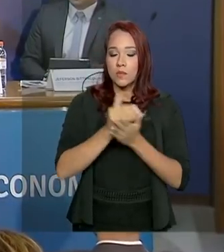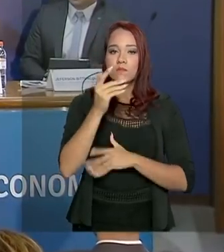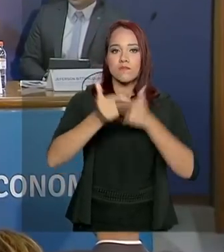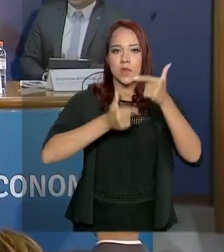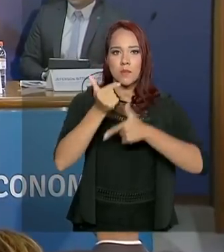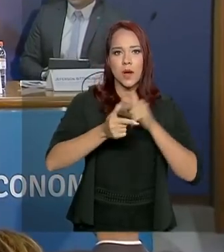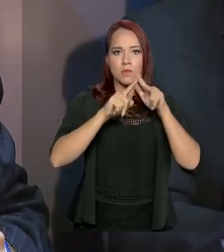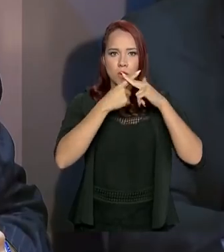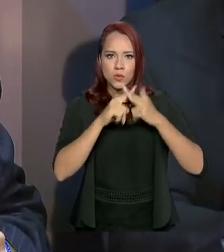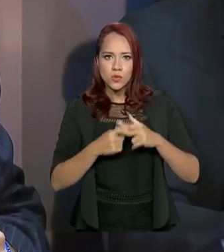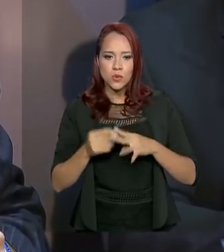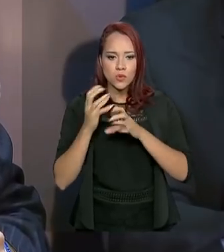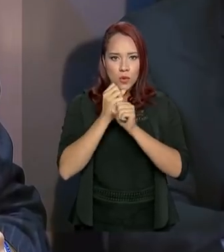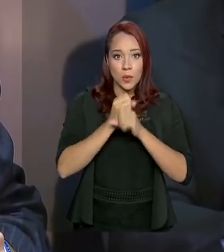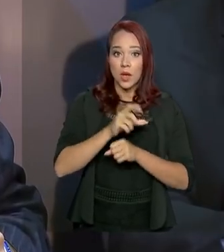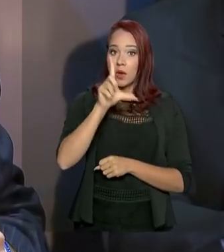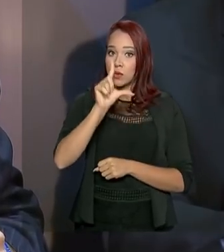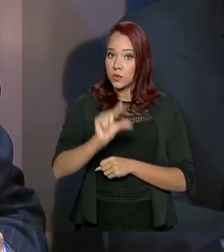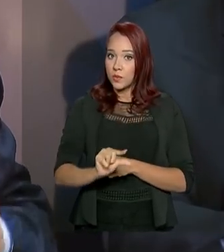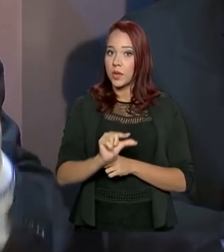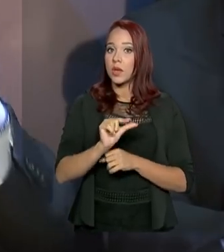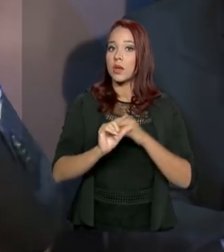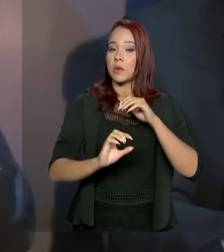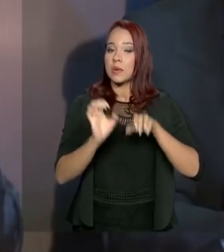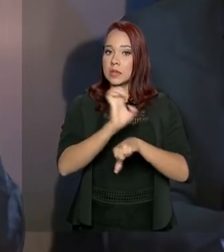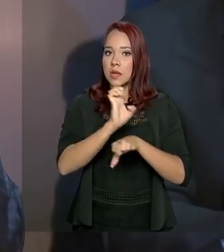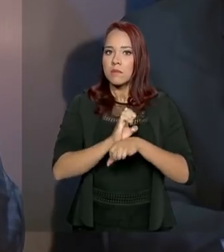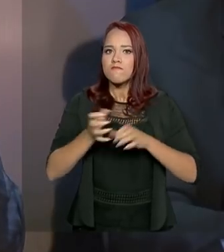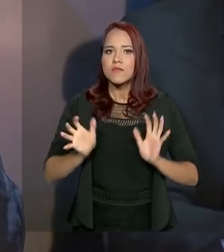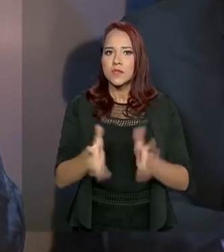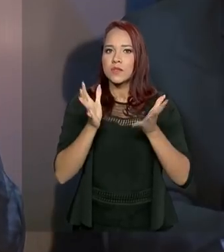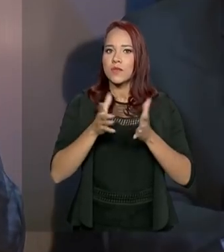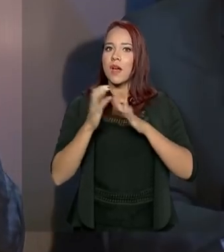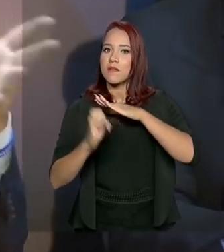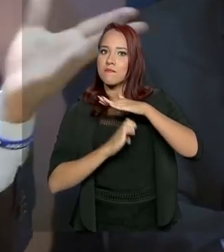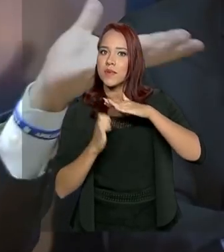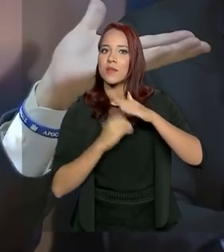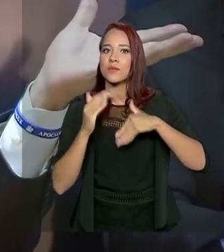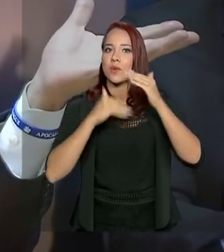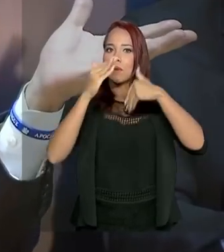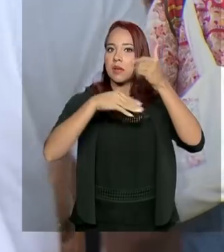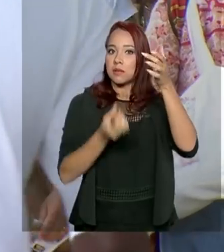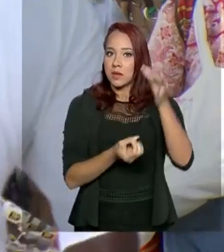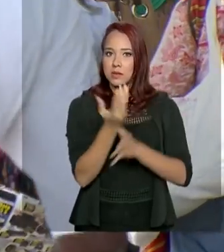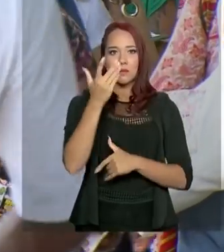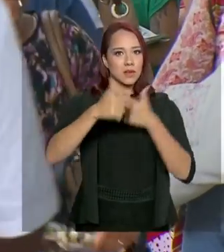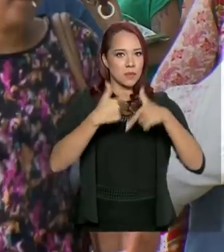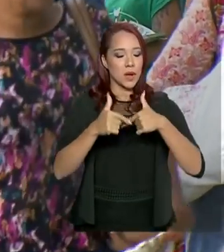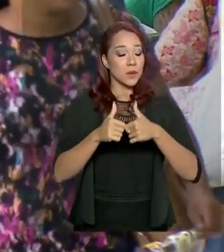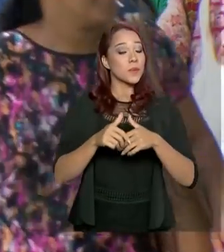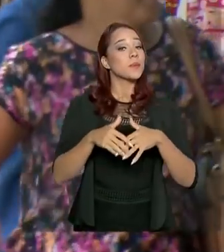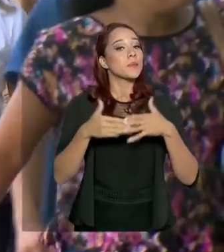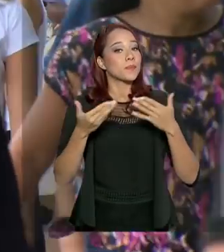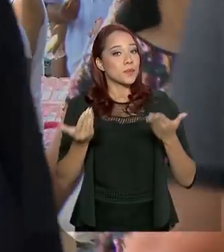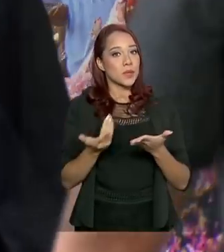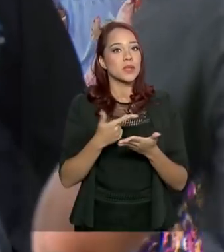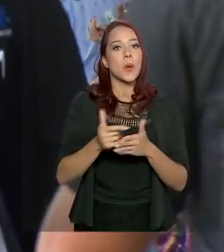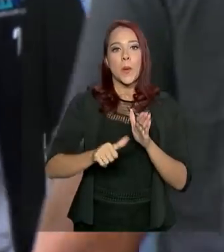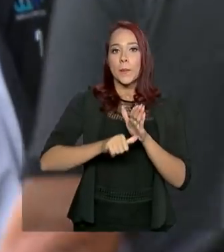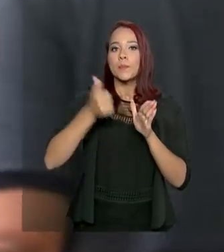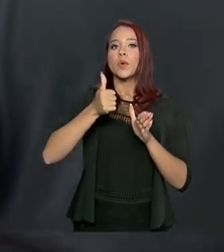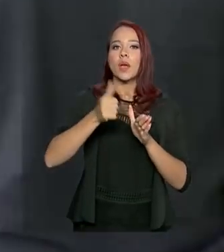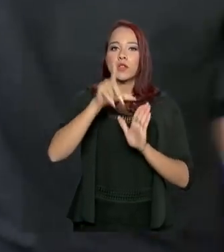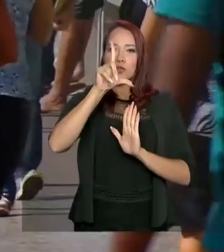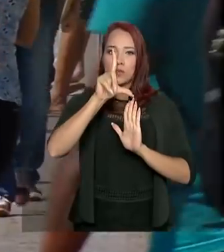ajustar as contas, reduzir o Estado e incentivar o empreendedorismo e a criação de empregos. E para isso, o primeiro passo